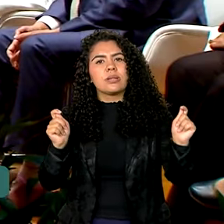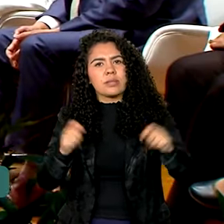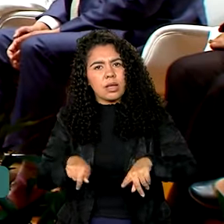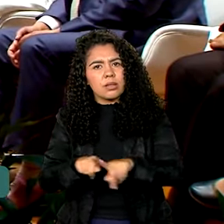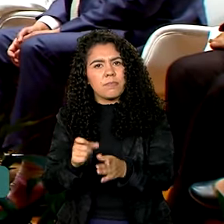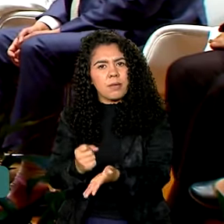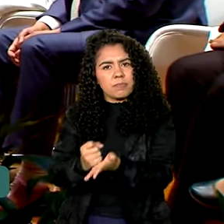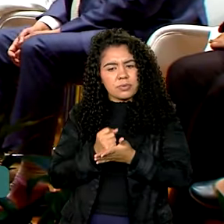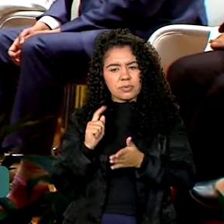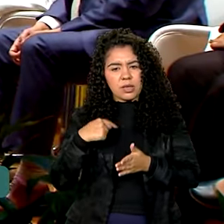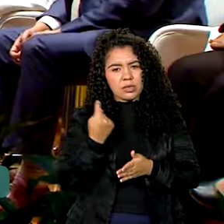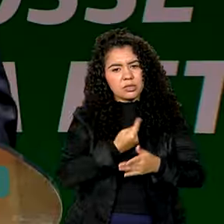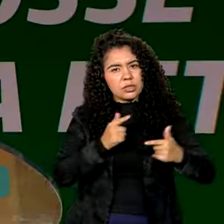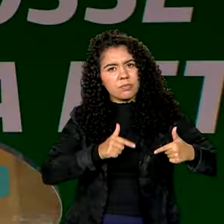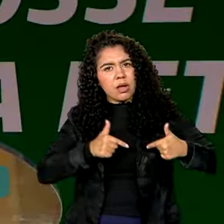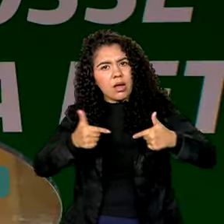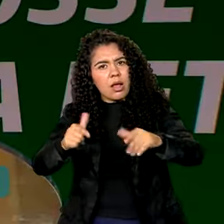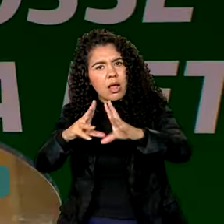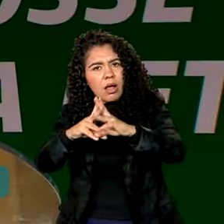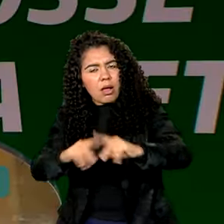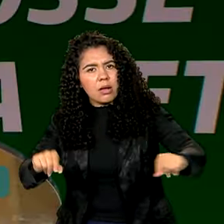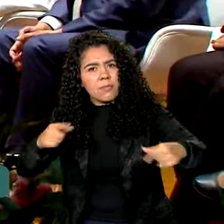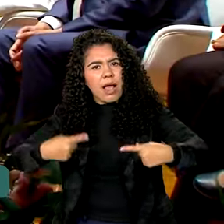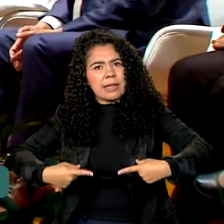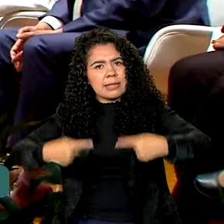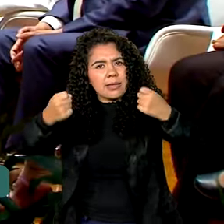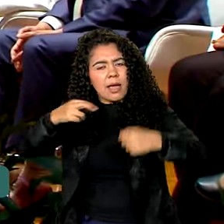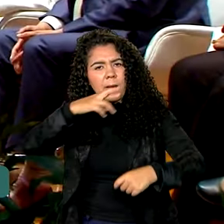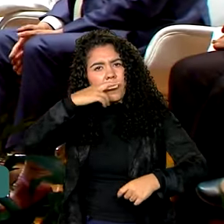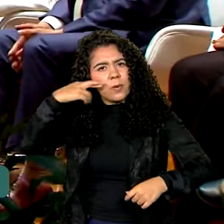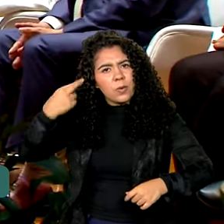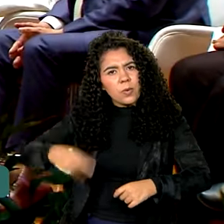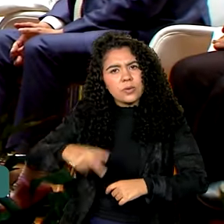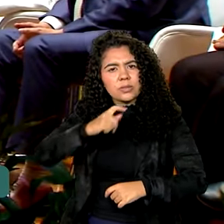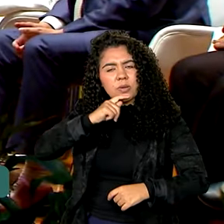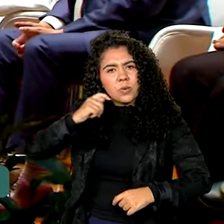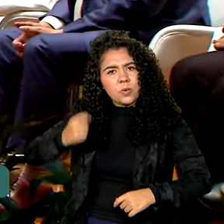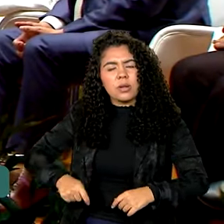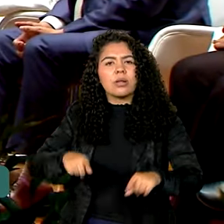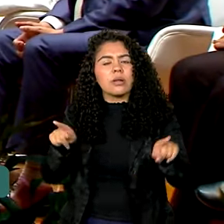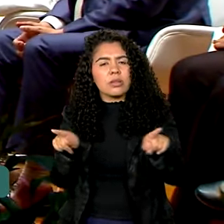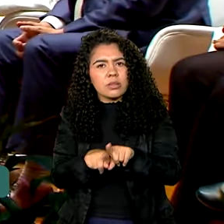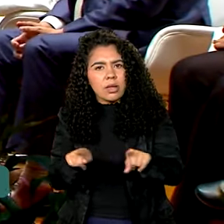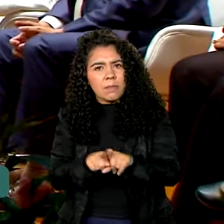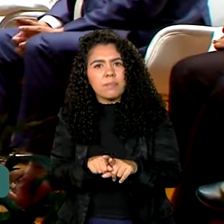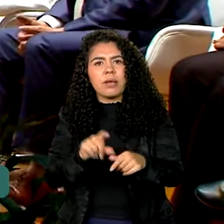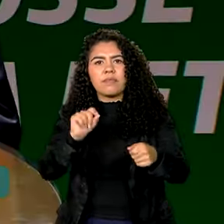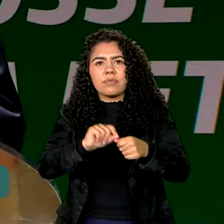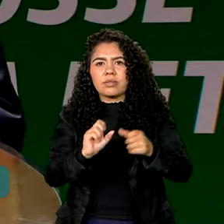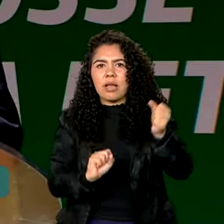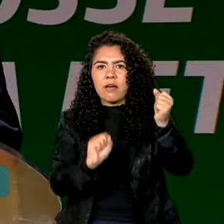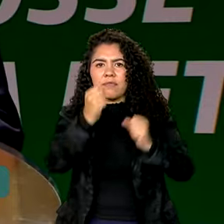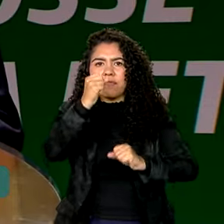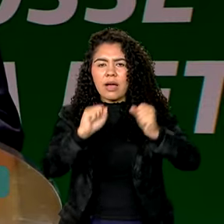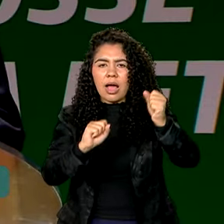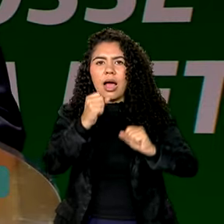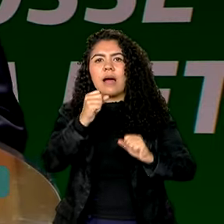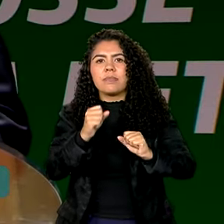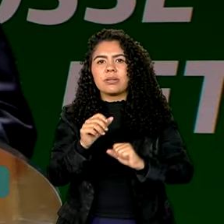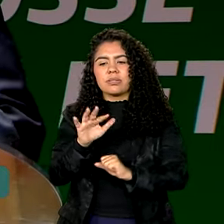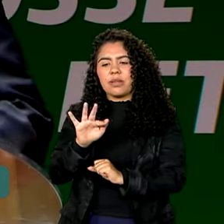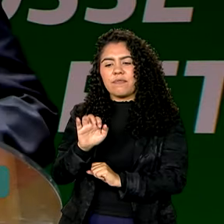essa guerra da ruta com a Ucrânia, ajudando a gente a recuperar a fábrica de fertilizante que a gente tanto